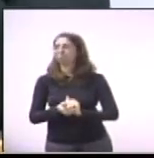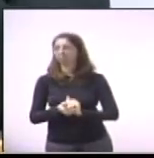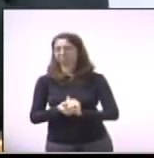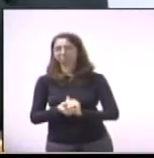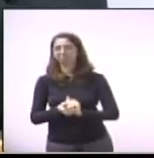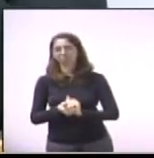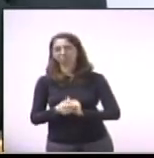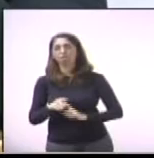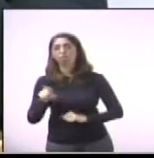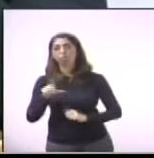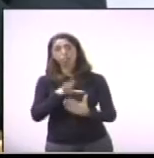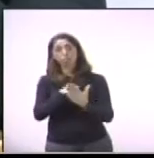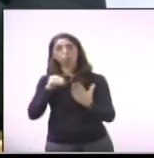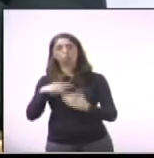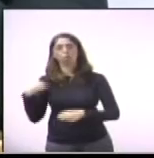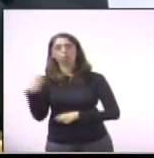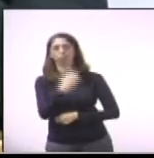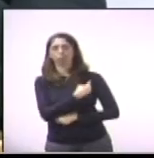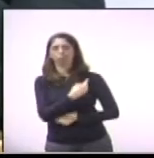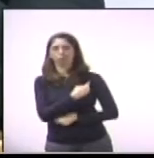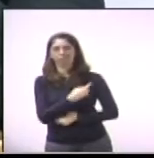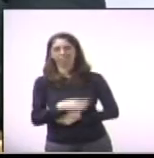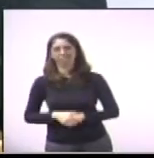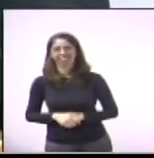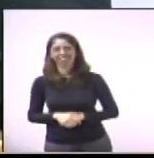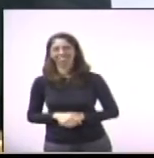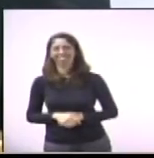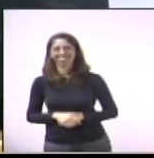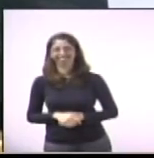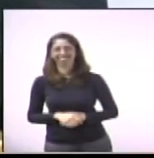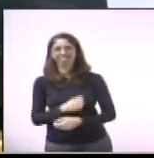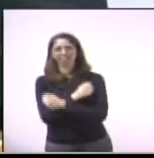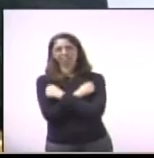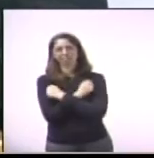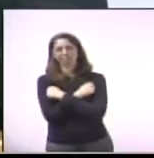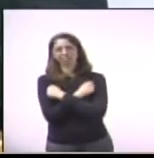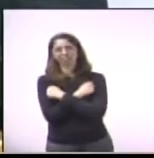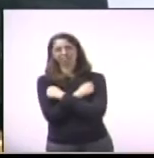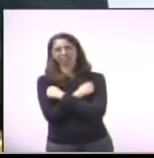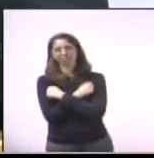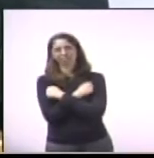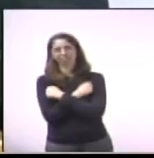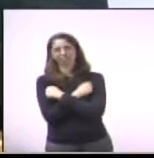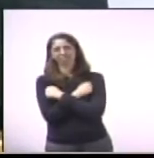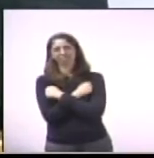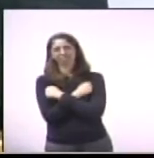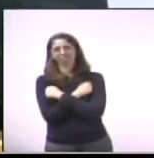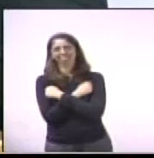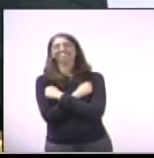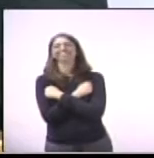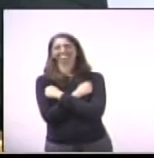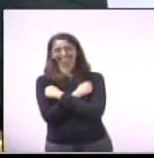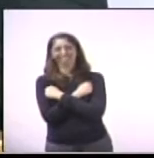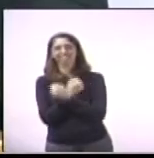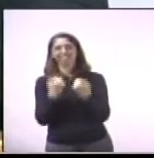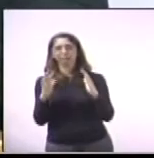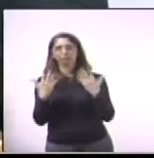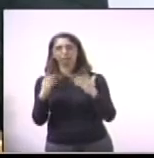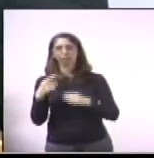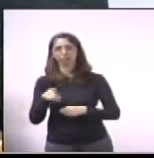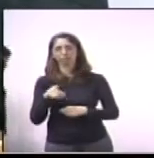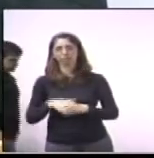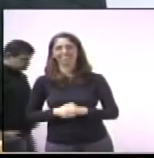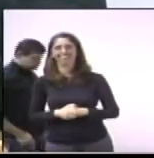exemplo para muitos jovens ali da academia, principalmente. Então levo o meu abraço e todo o meu aplauso para você aí, tá bom?